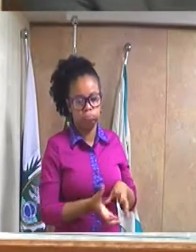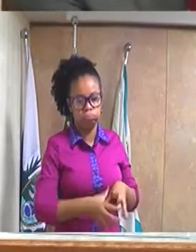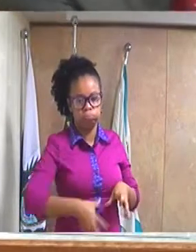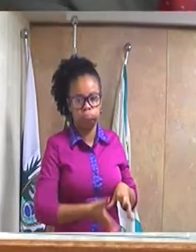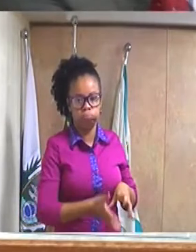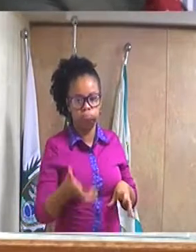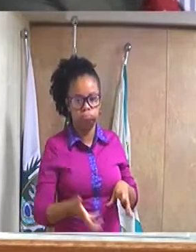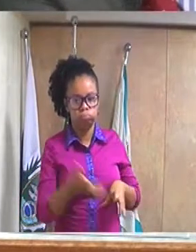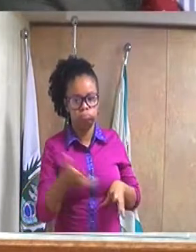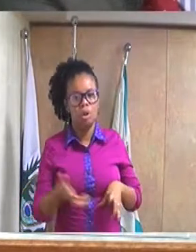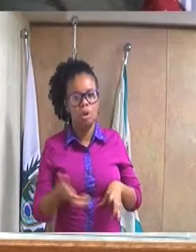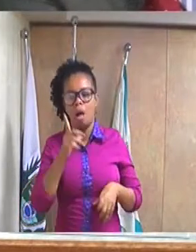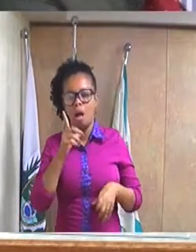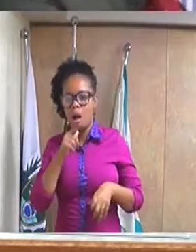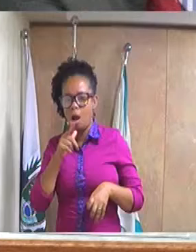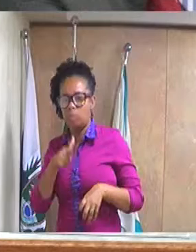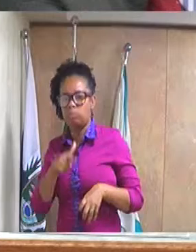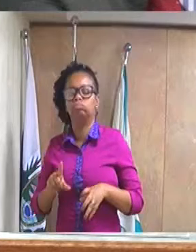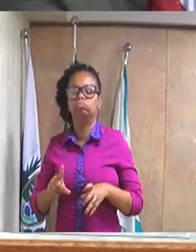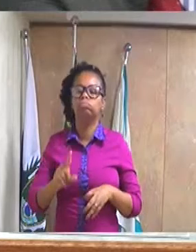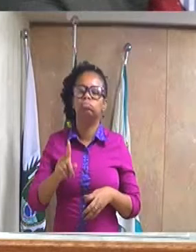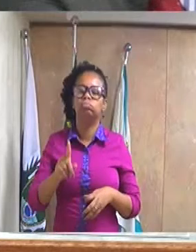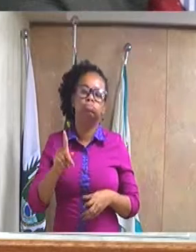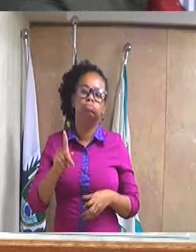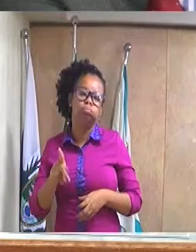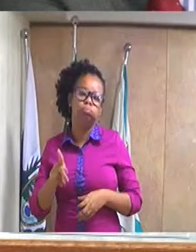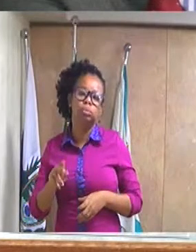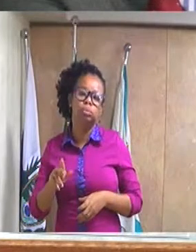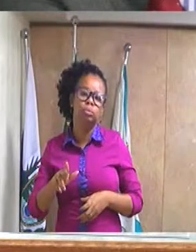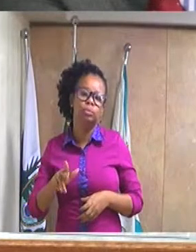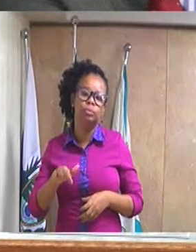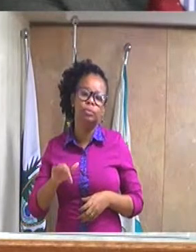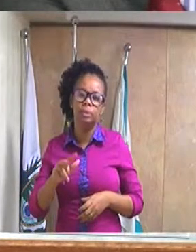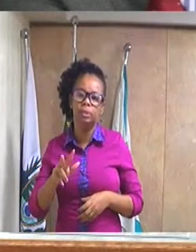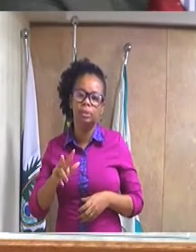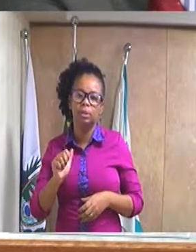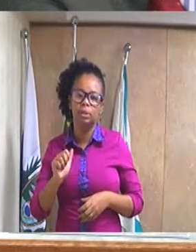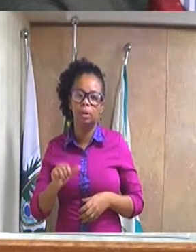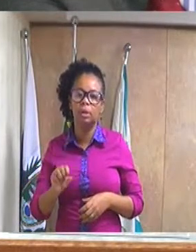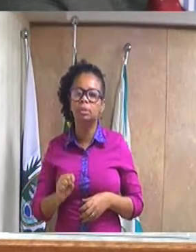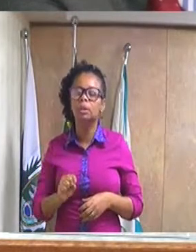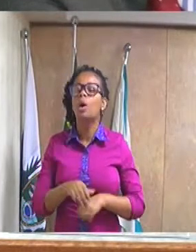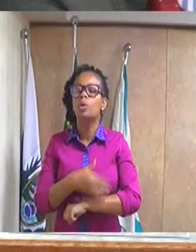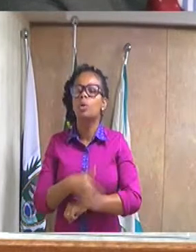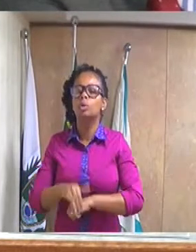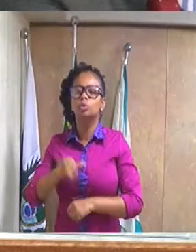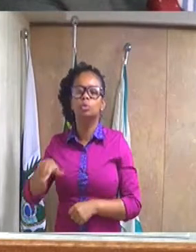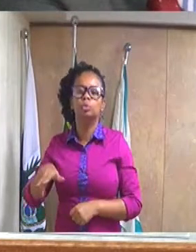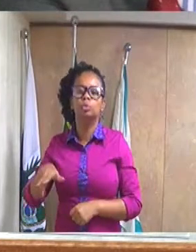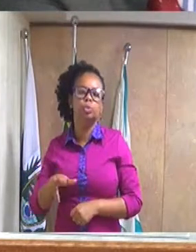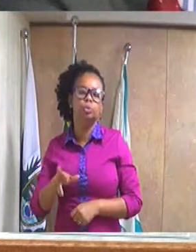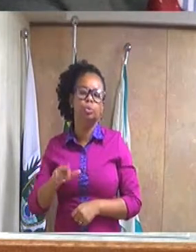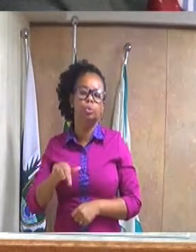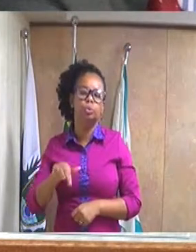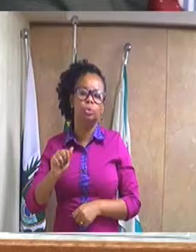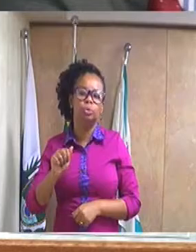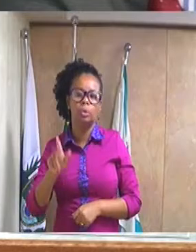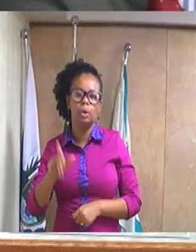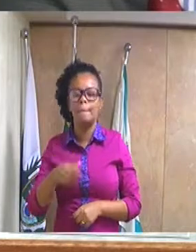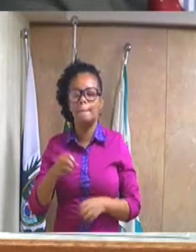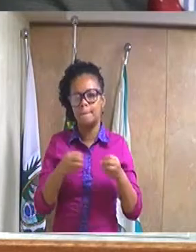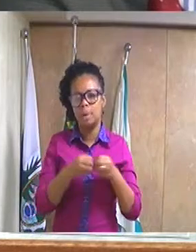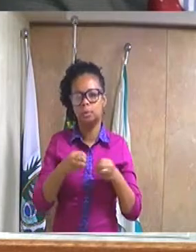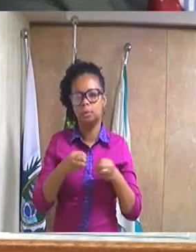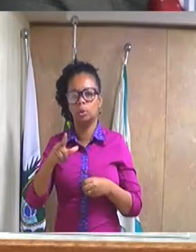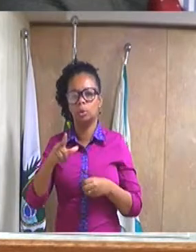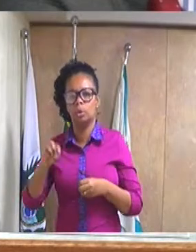de águas pluviais ao longo da rua Juruá, principalmente no trecho próximo ao lote 60,